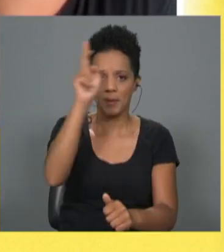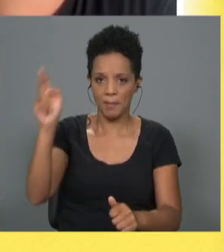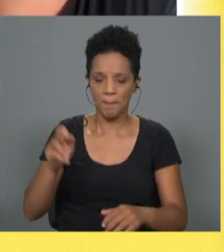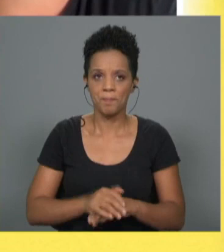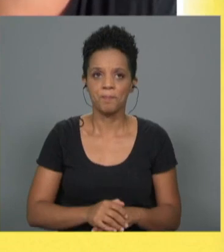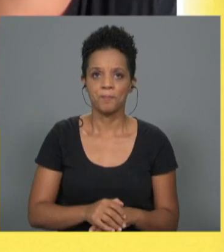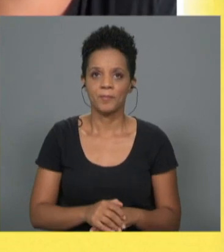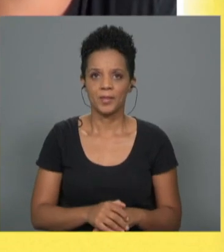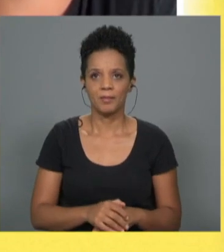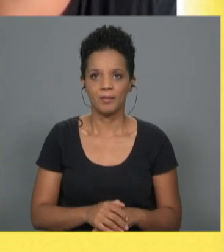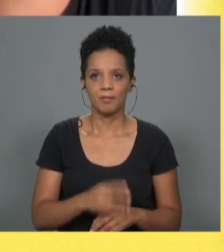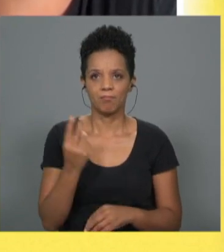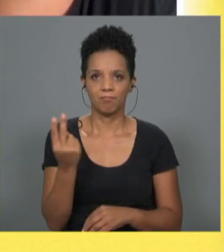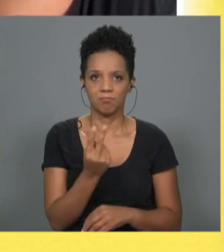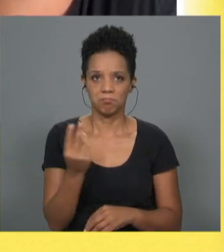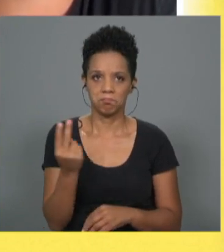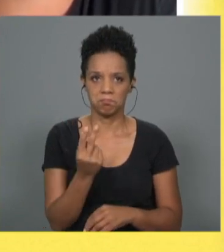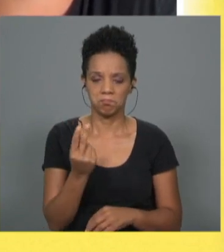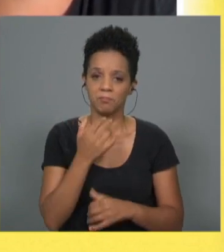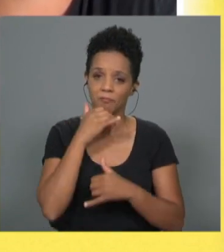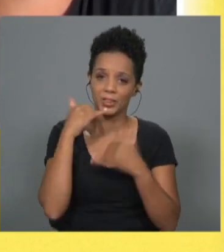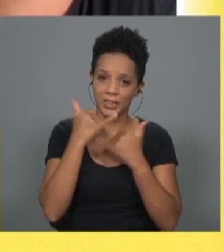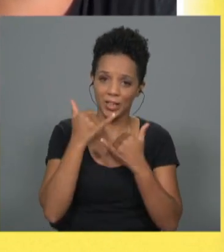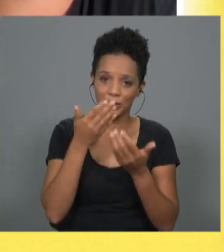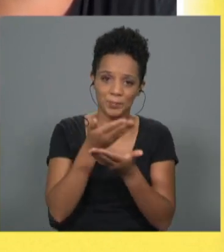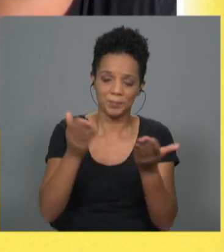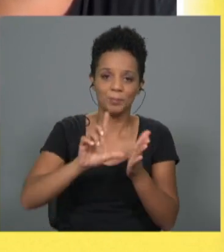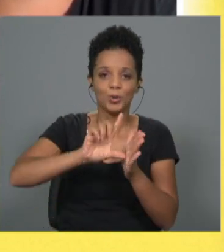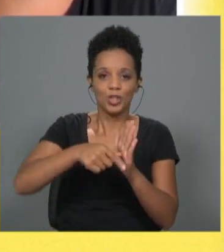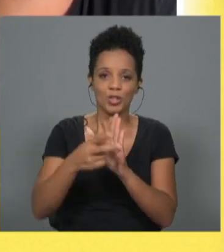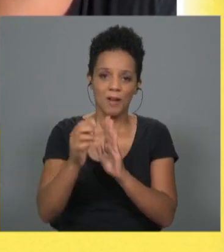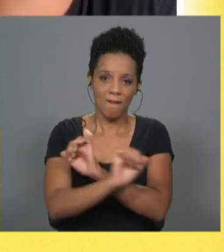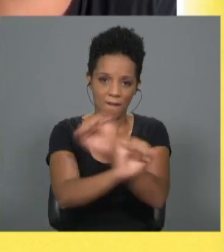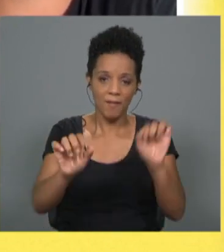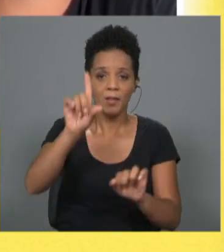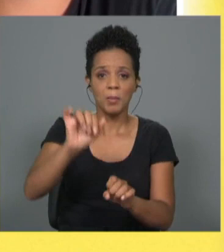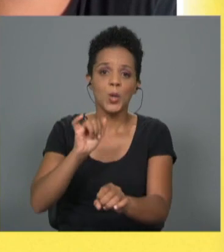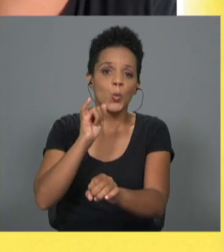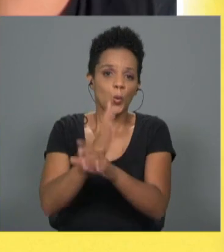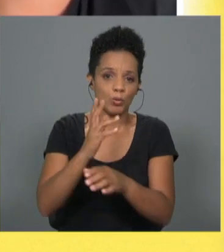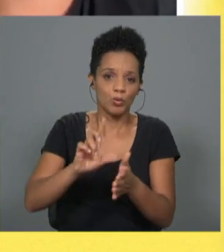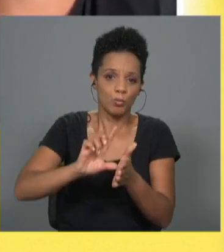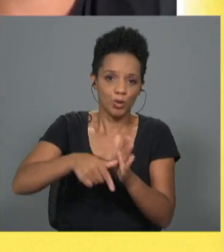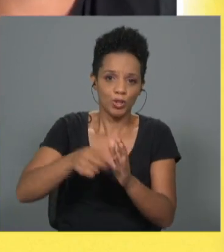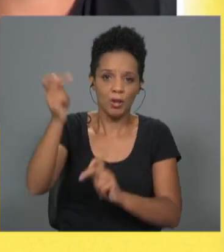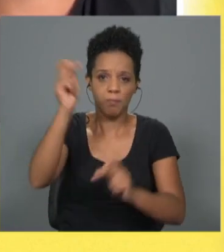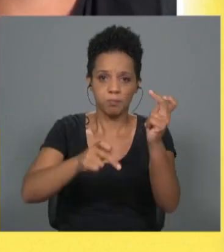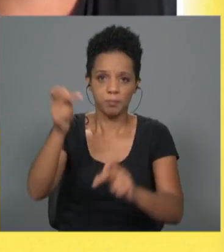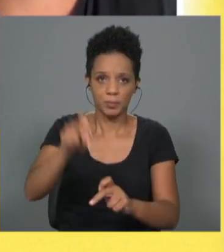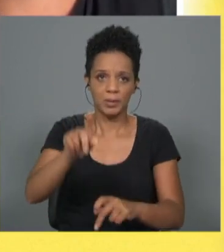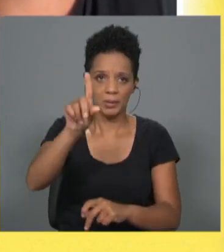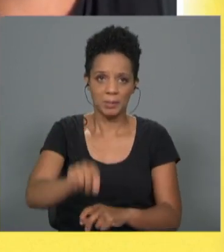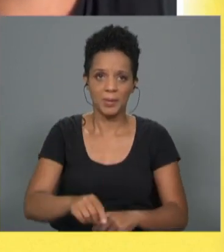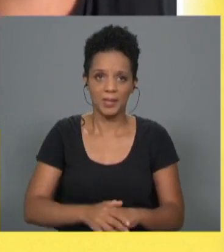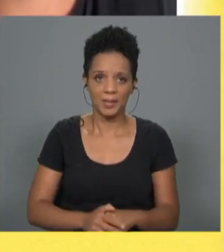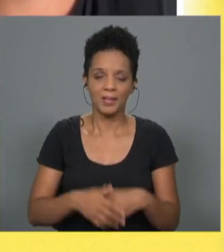Gonçalo e Joana, as maiores felicidades para os projetos em que estão envolvidos e para outros que venham a ficar também envolvidos com